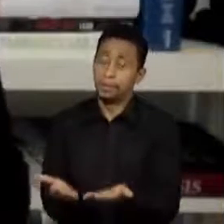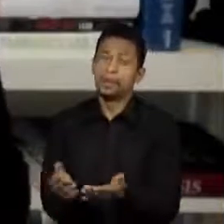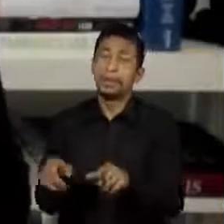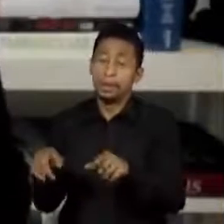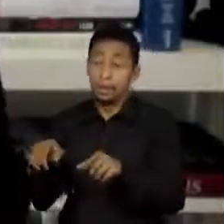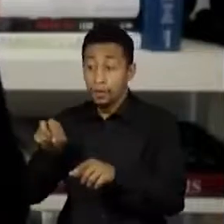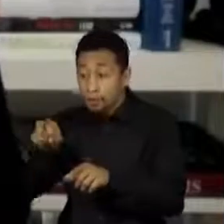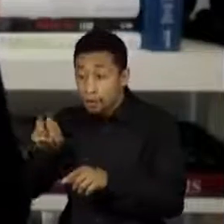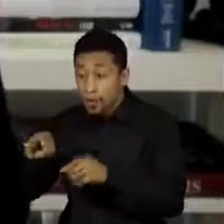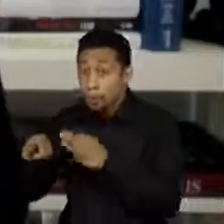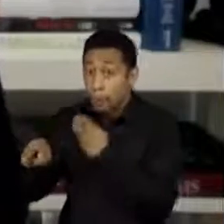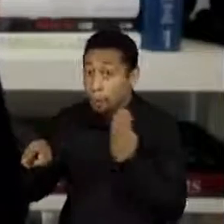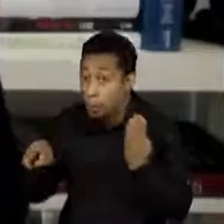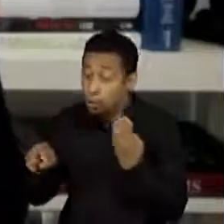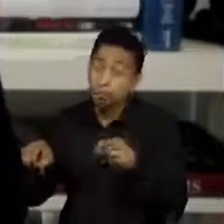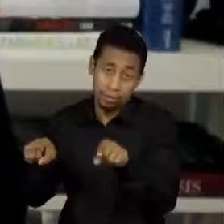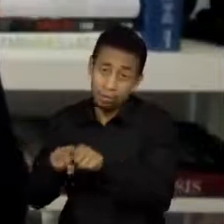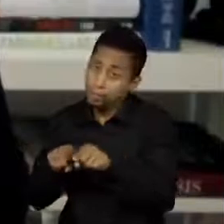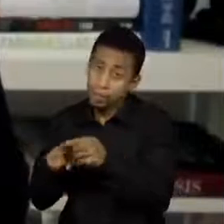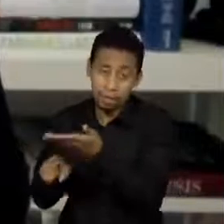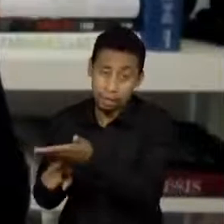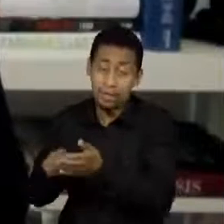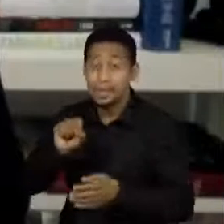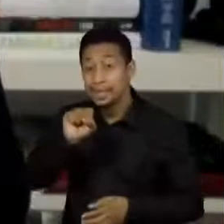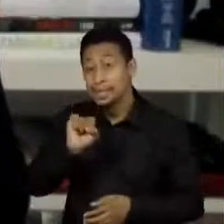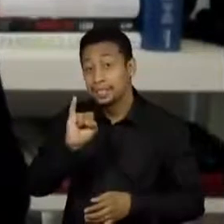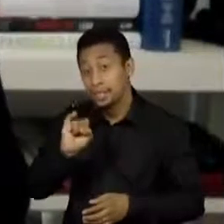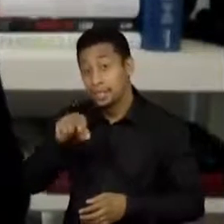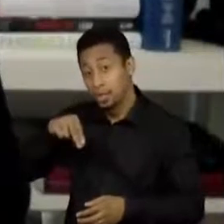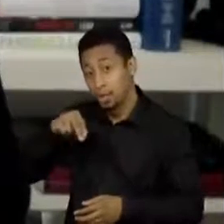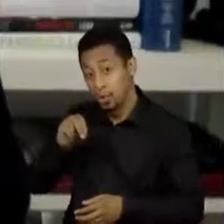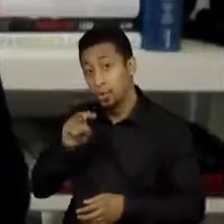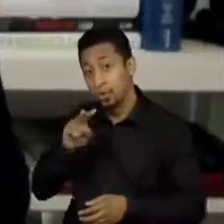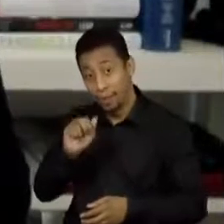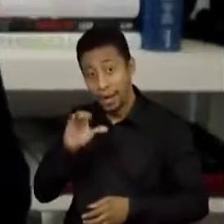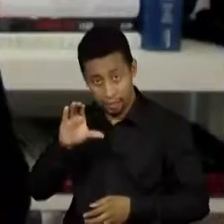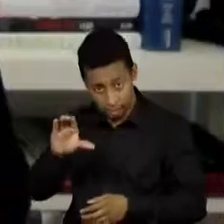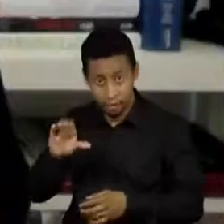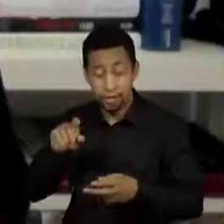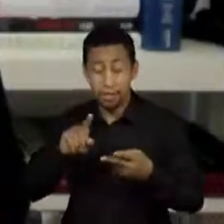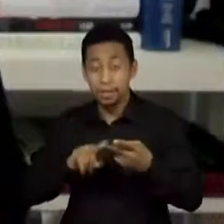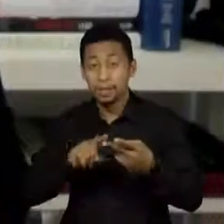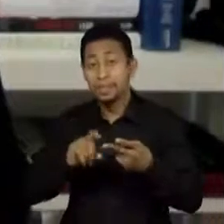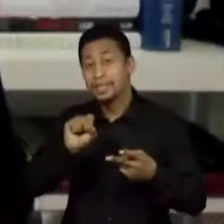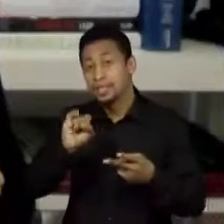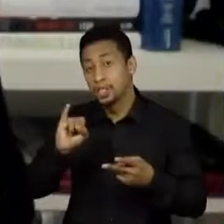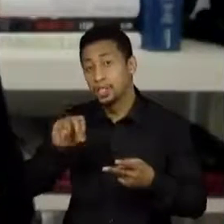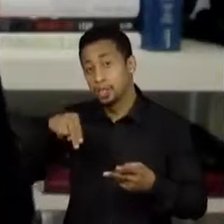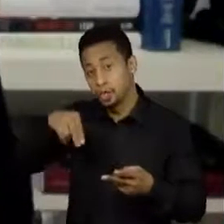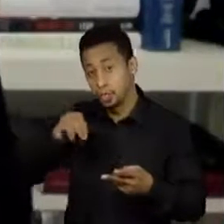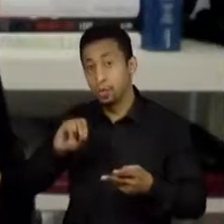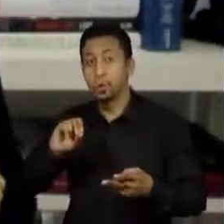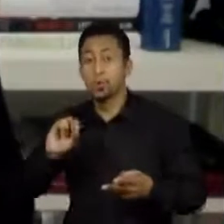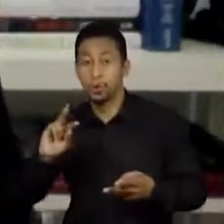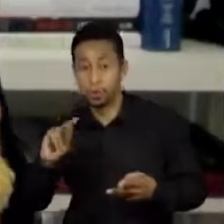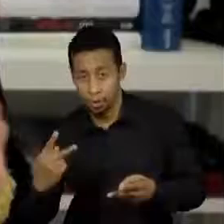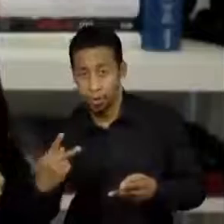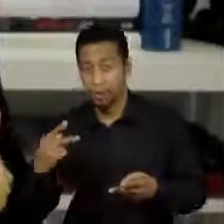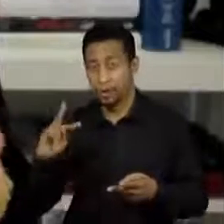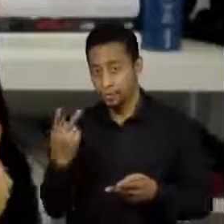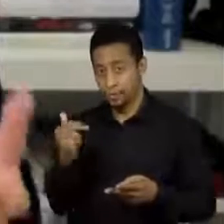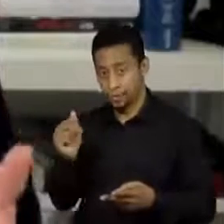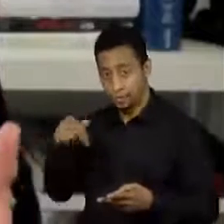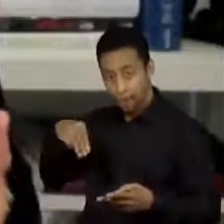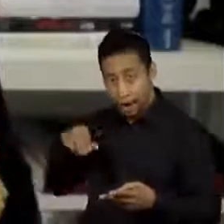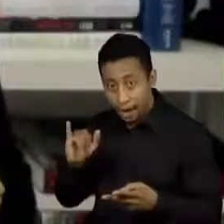inativadas, a Sinovac, a Sinopharm. Então, sim, elas são diferentes, as características das